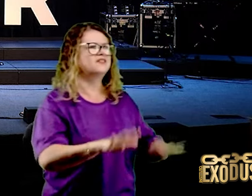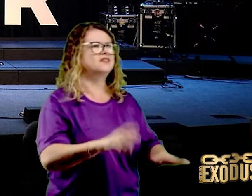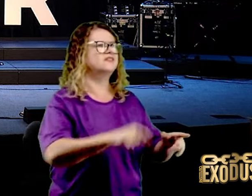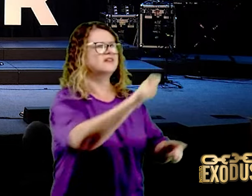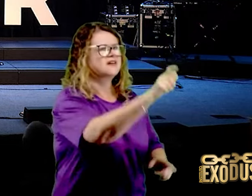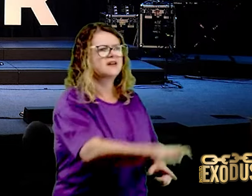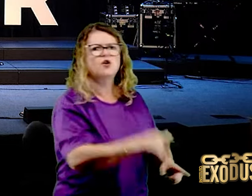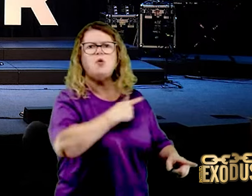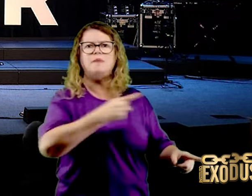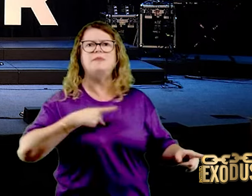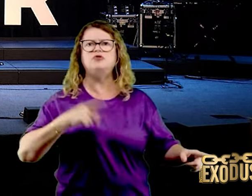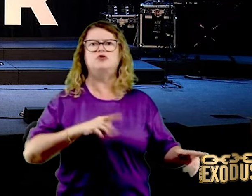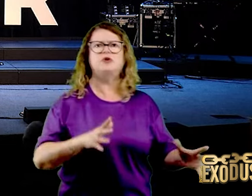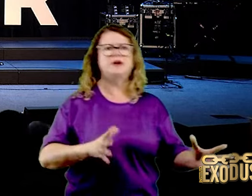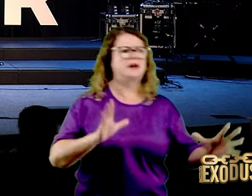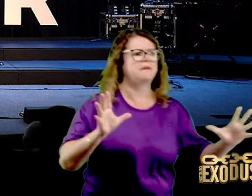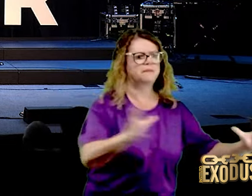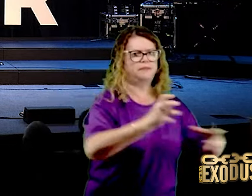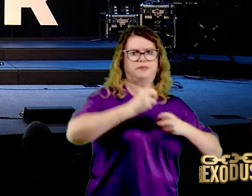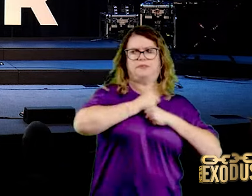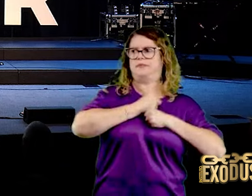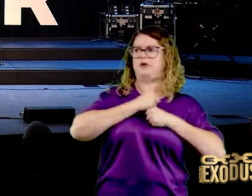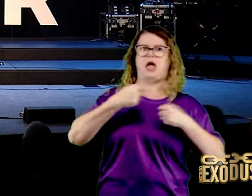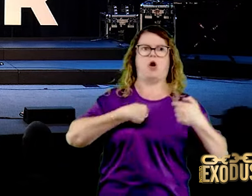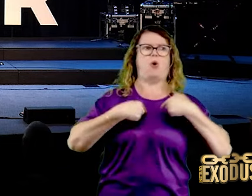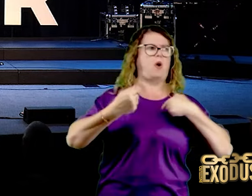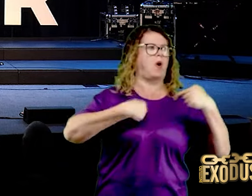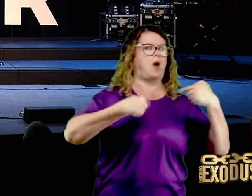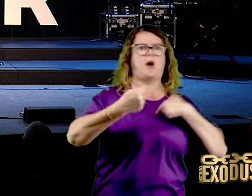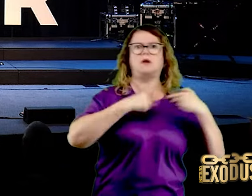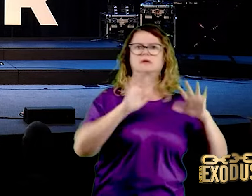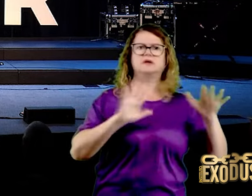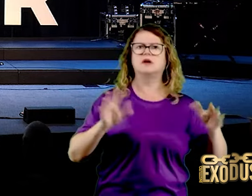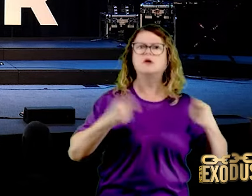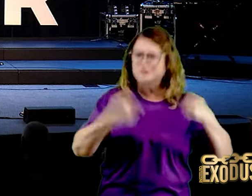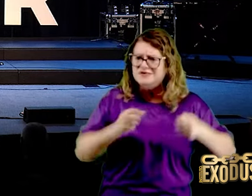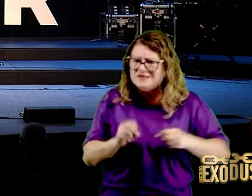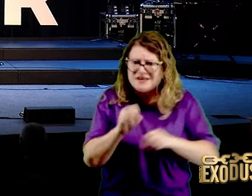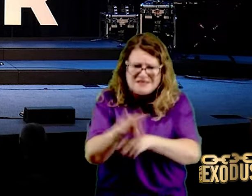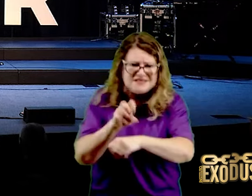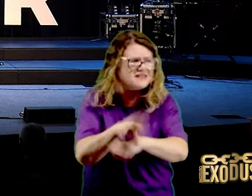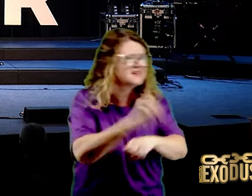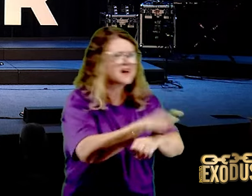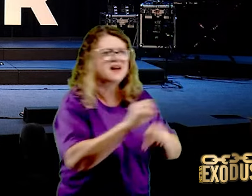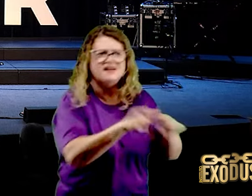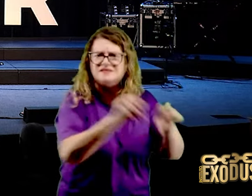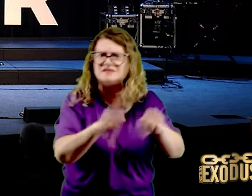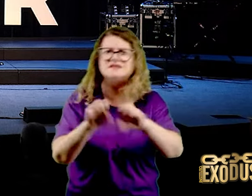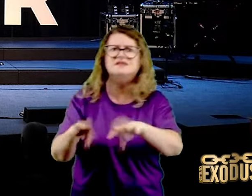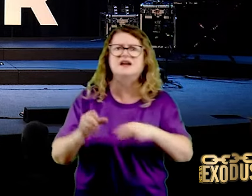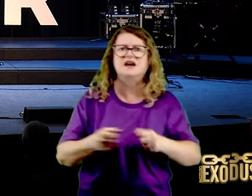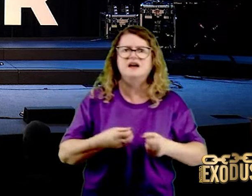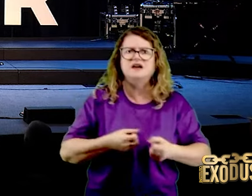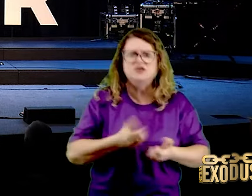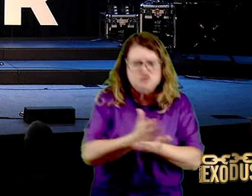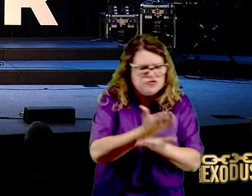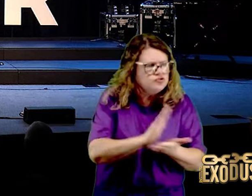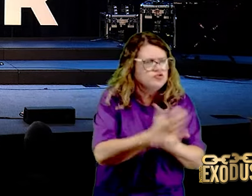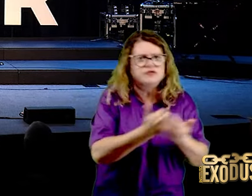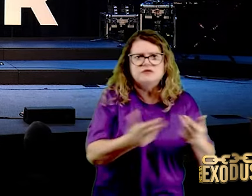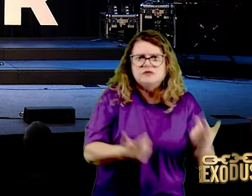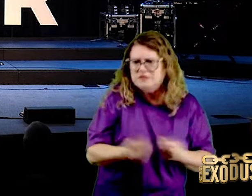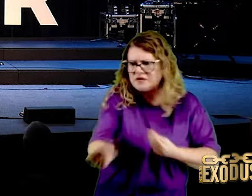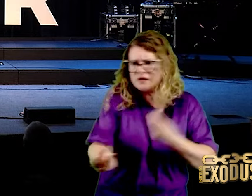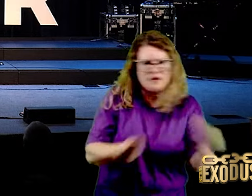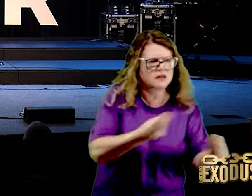perseverar. Tudo que está aqui, você tem que receber. Você tem que sair daqui pronto, porque senão é fracasso. Quando só